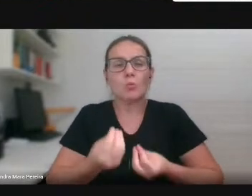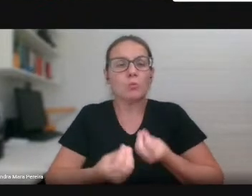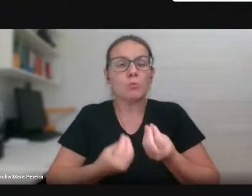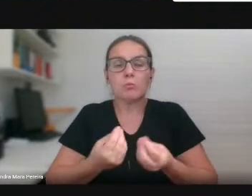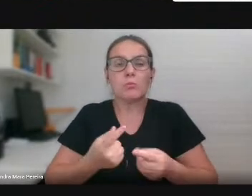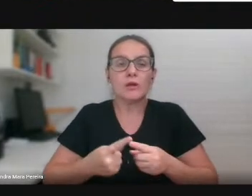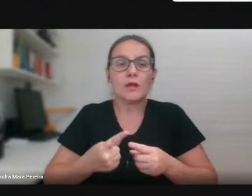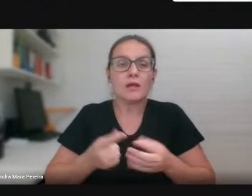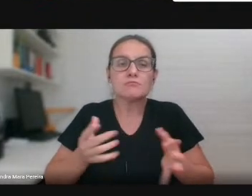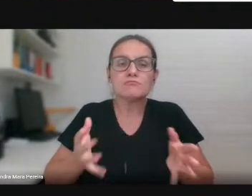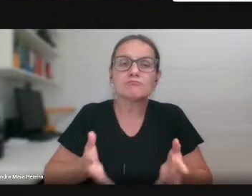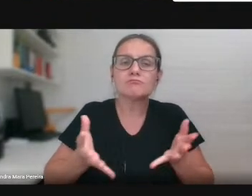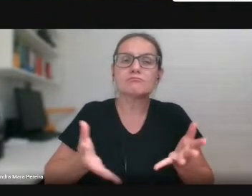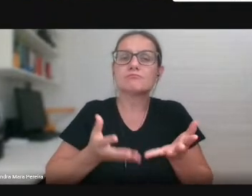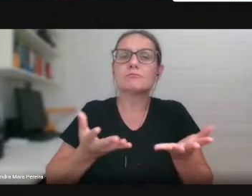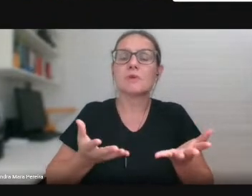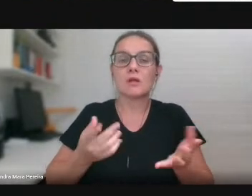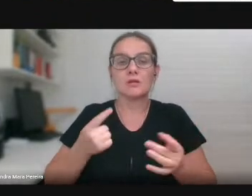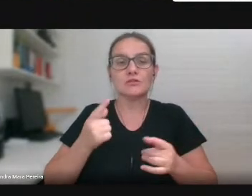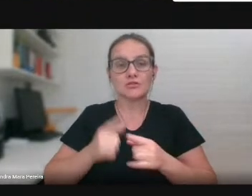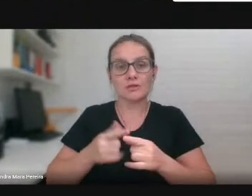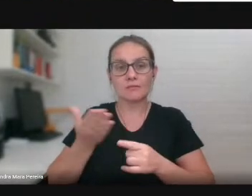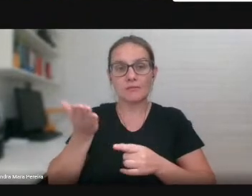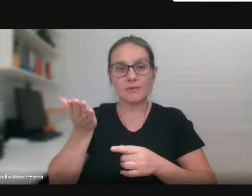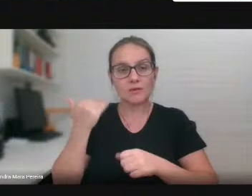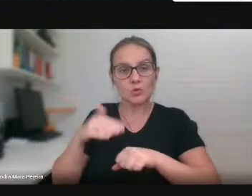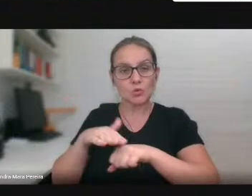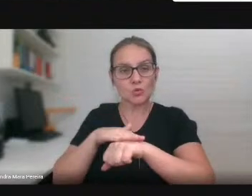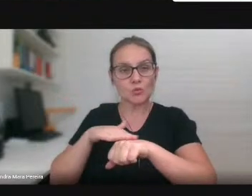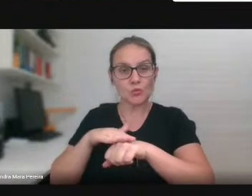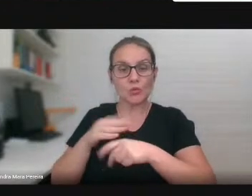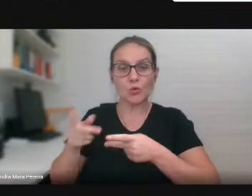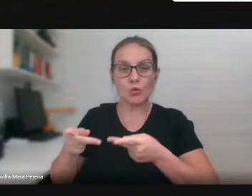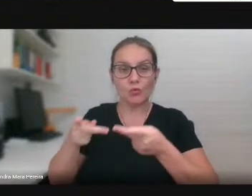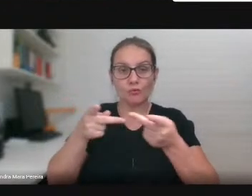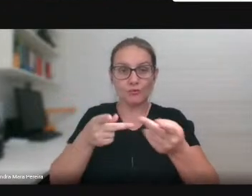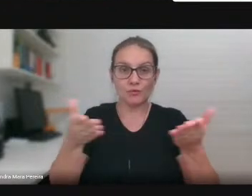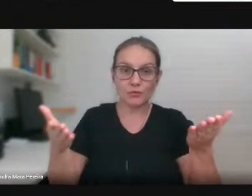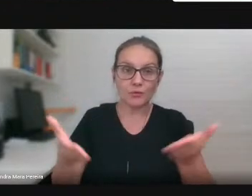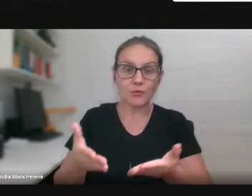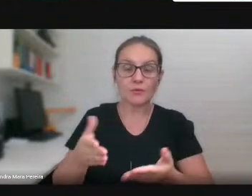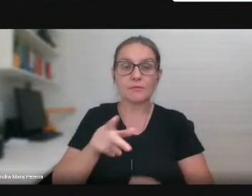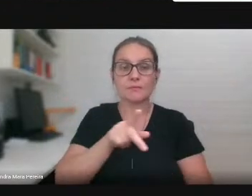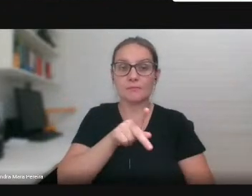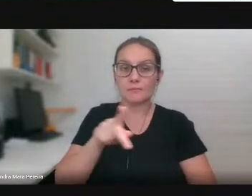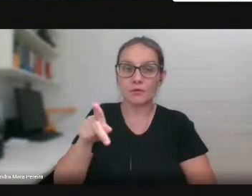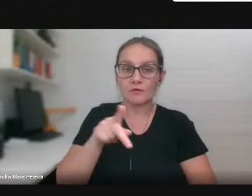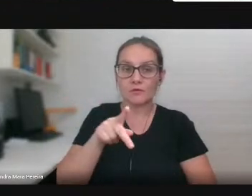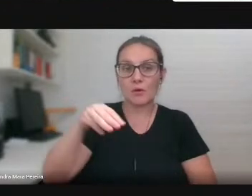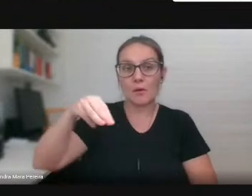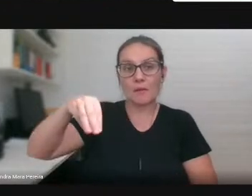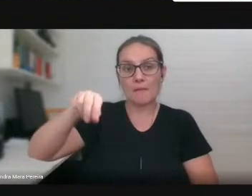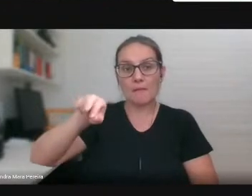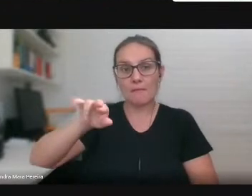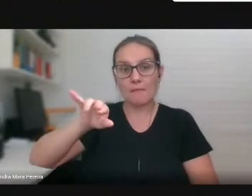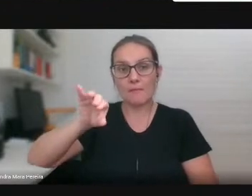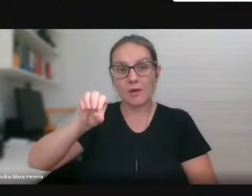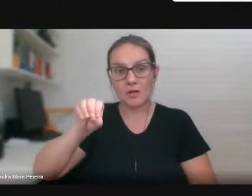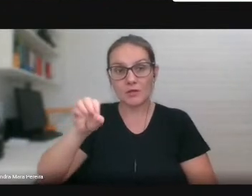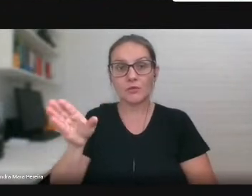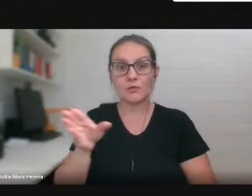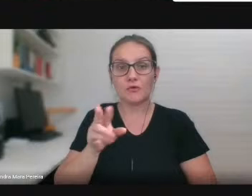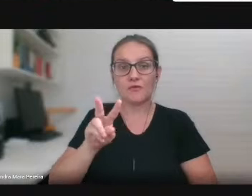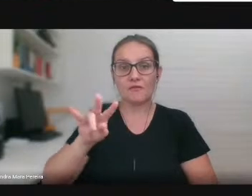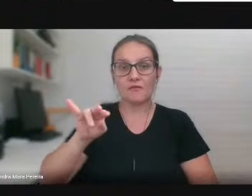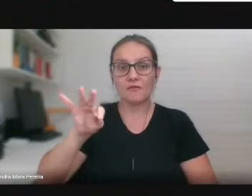né, como nós estávamos conversando. Então, eu convido o professor Mário Vito Comar